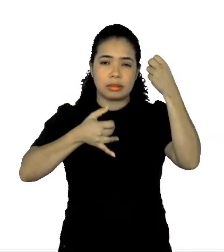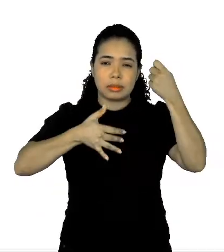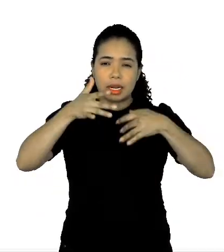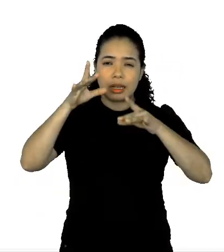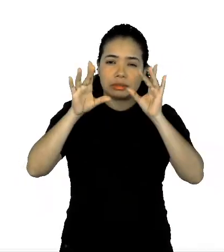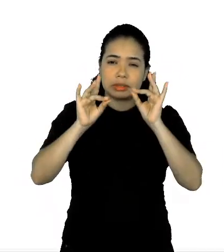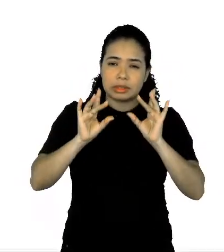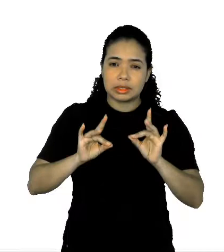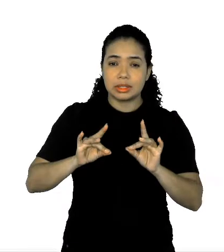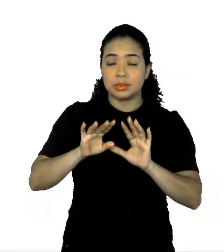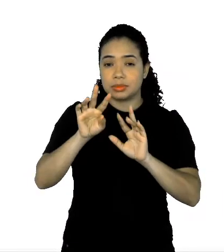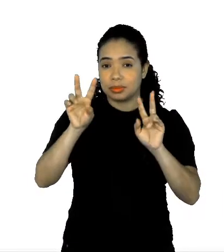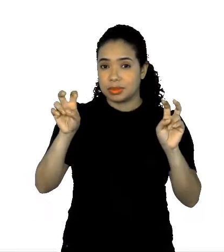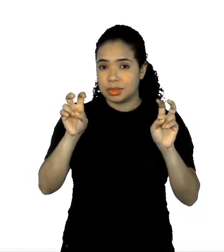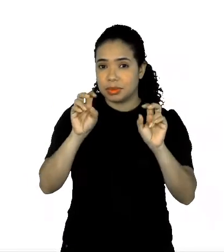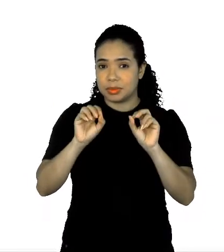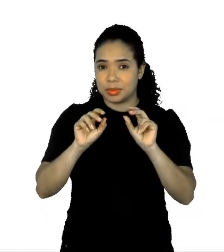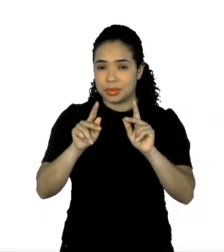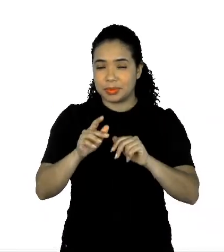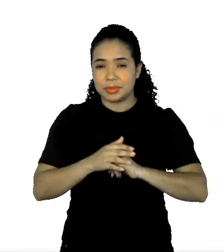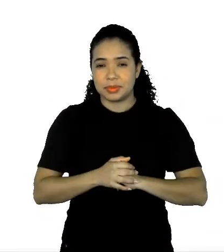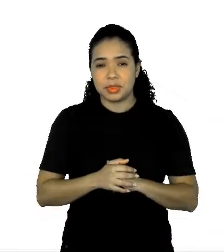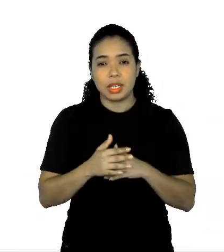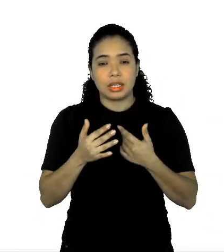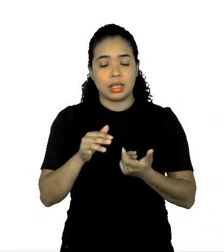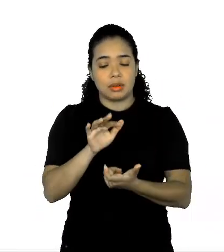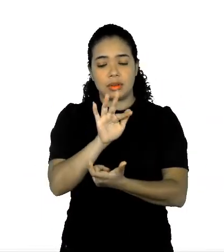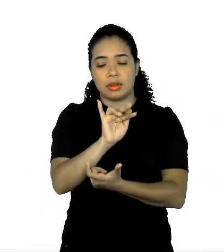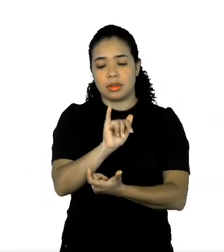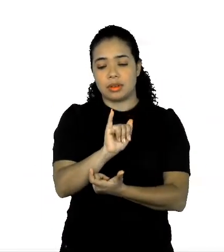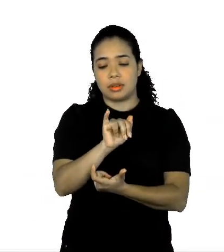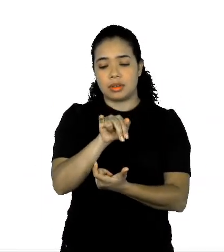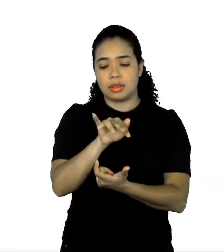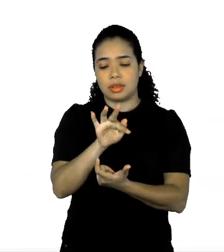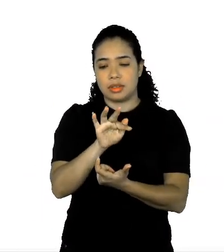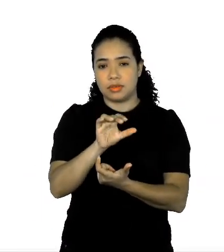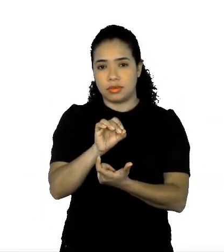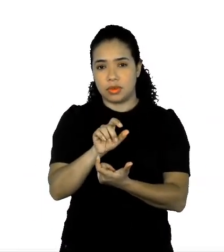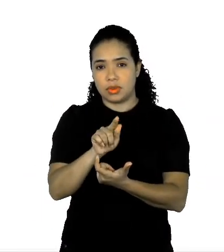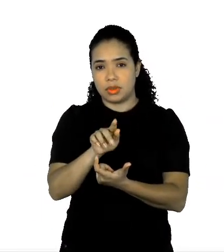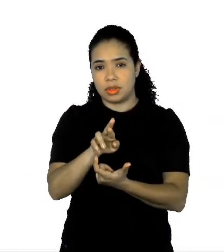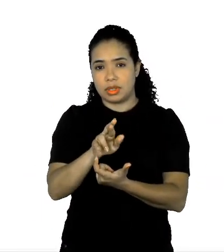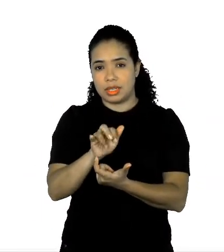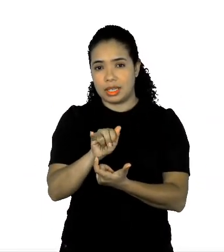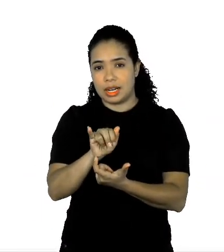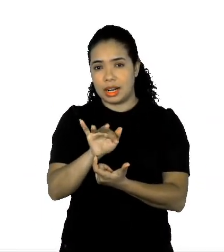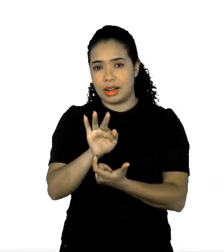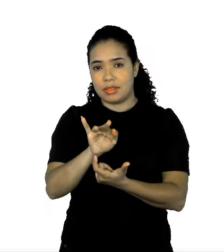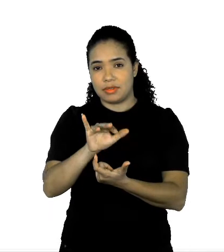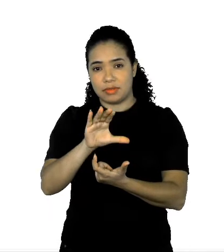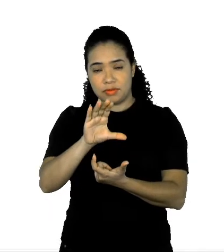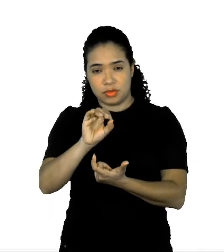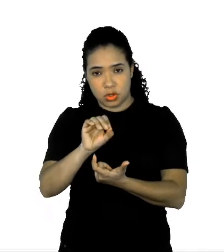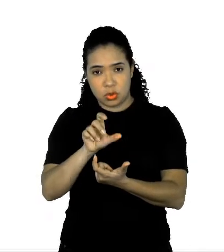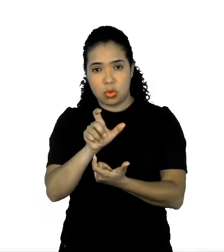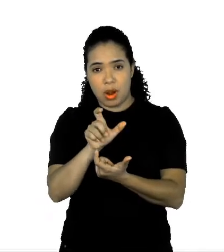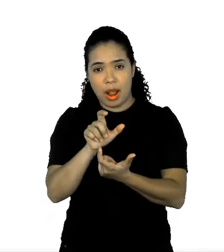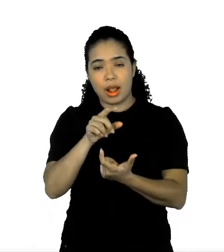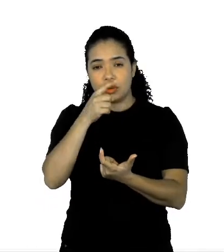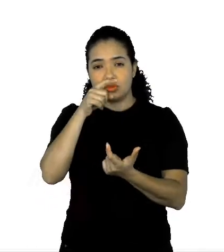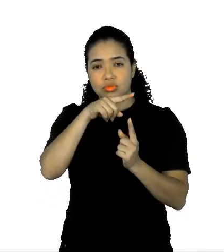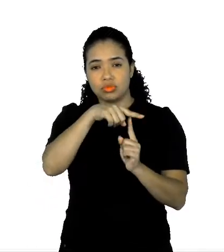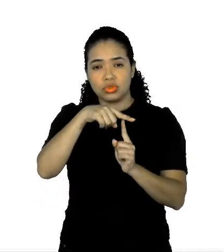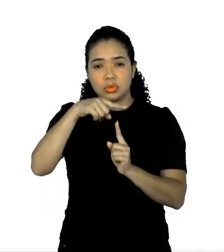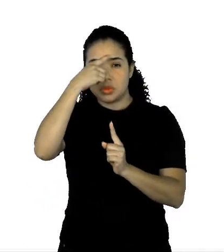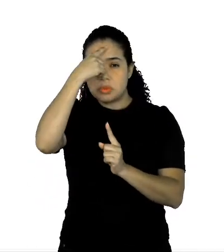determinado tema. Então, quando você pega lá a palavra info de informação e o gráfico, que é um tipo de imagem, né, que